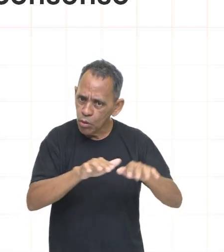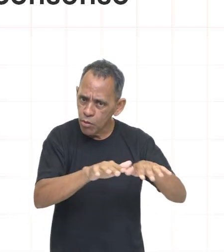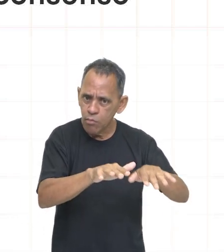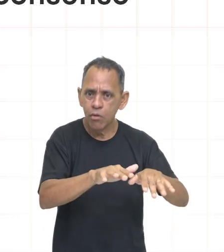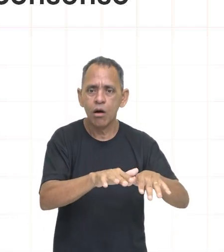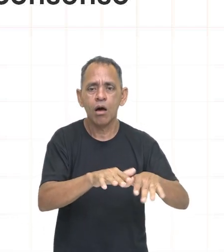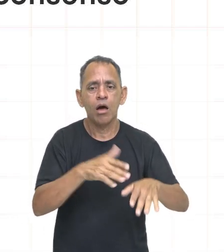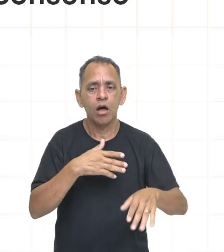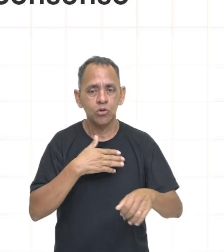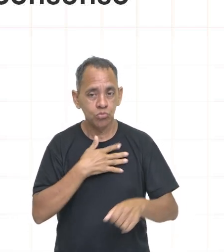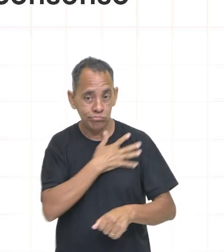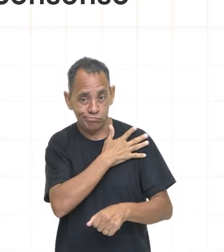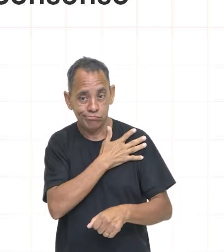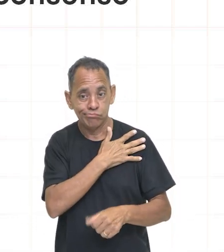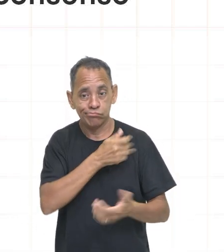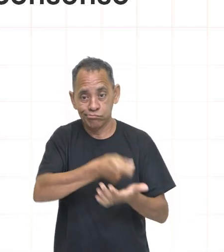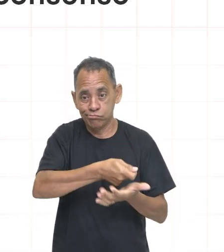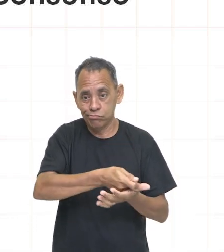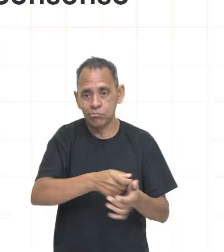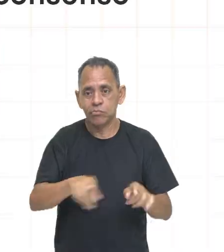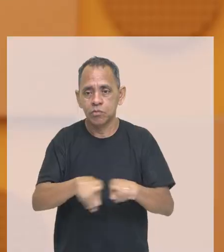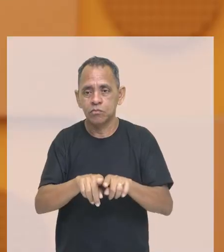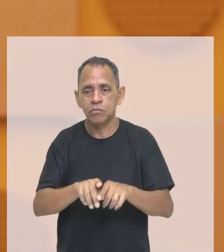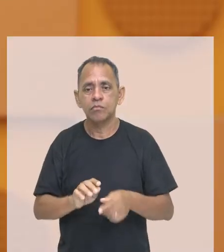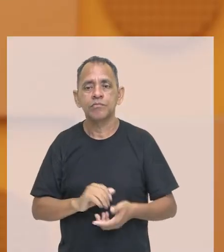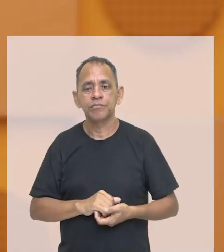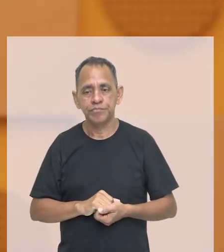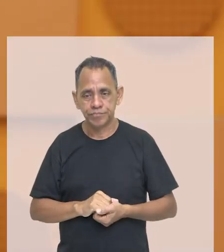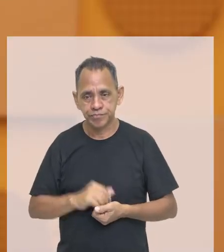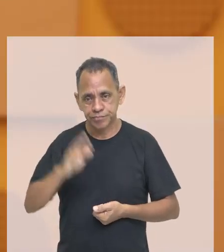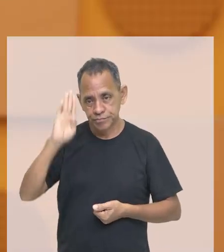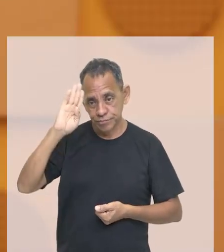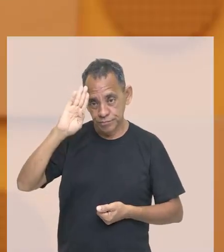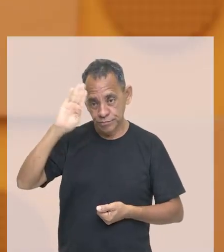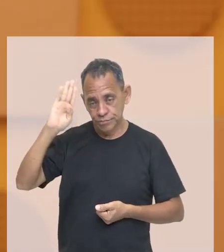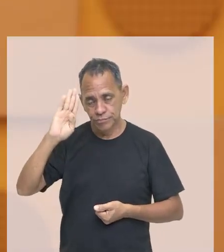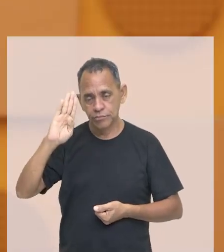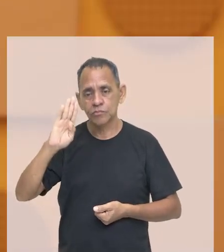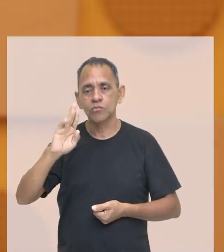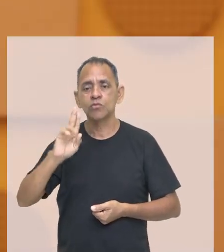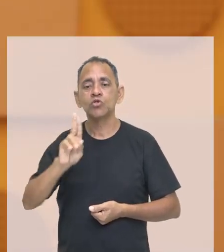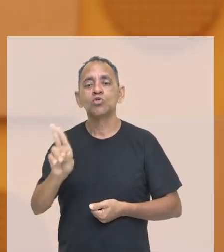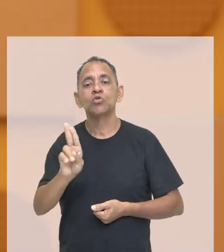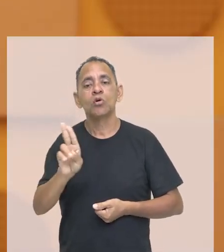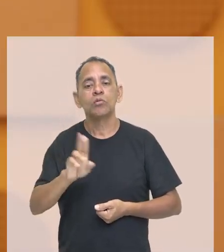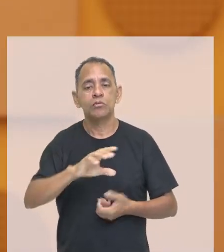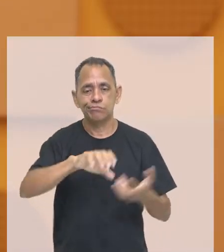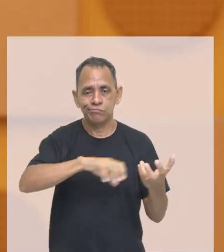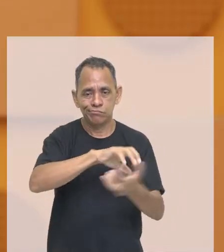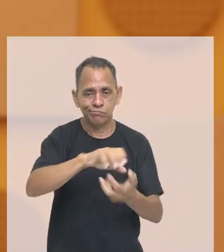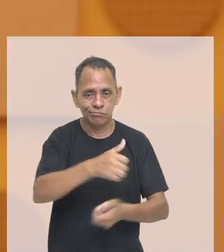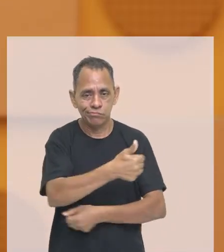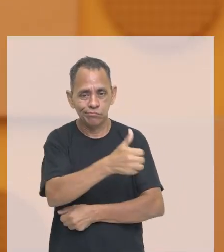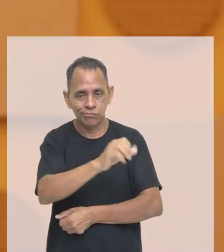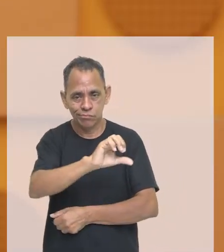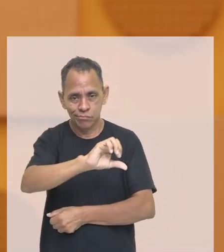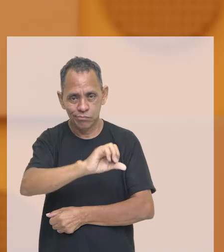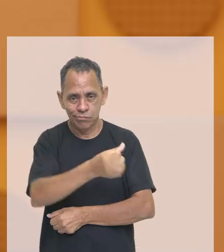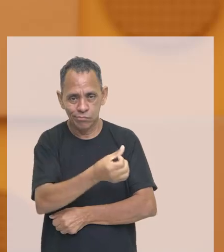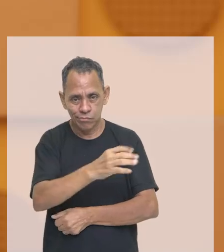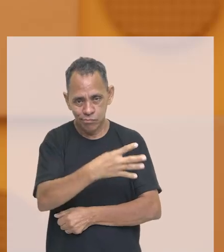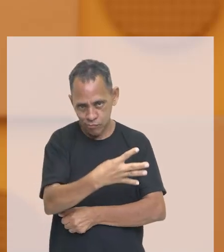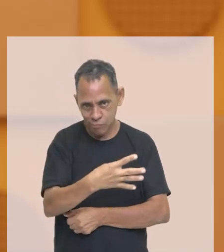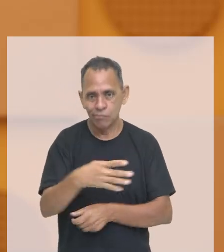próprios militares chamaram de Revolução de 64, a gente está vendo que não foi uma revolução, e sim um